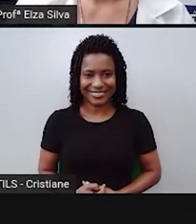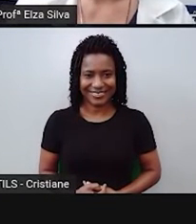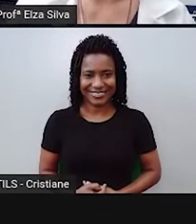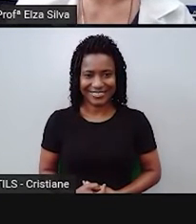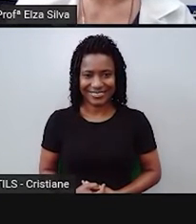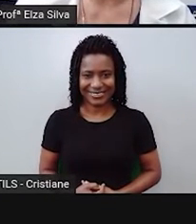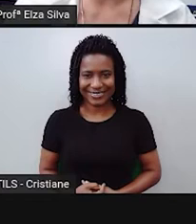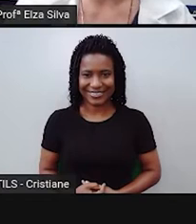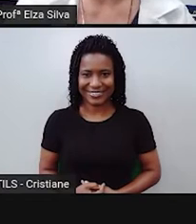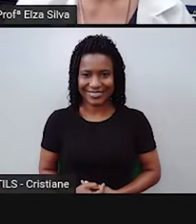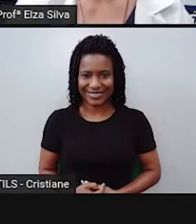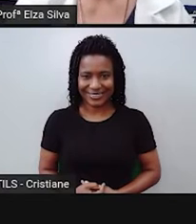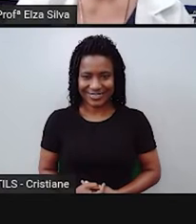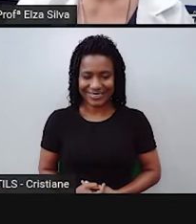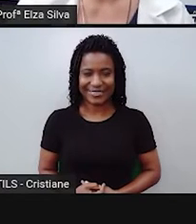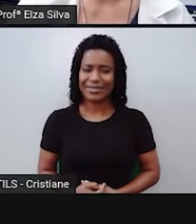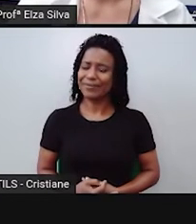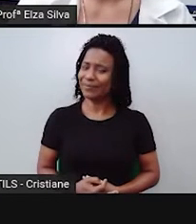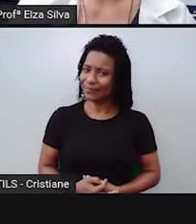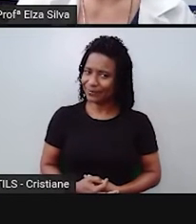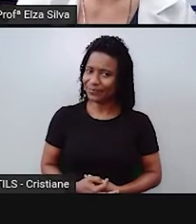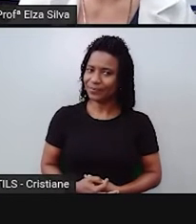O que são fábulas?